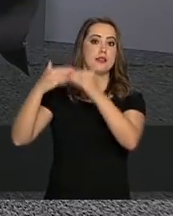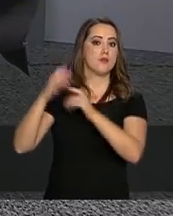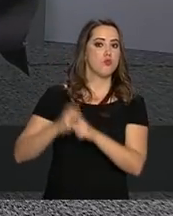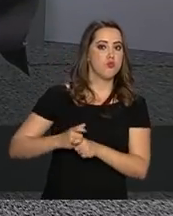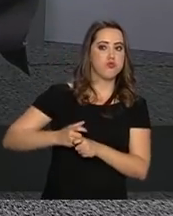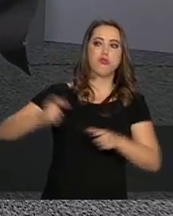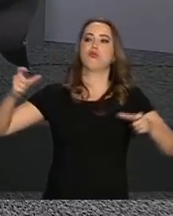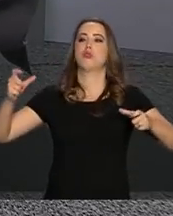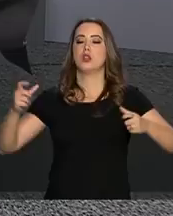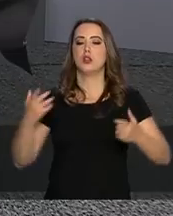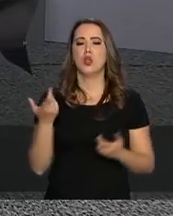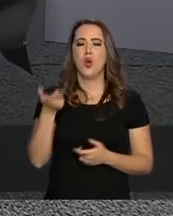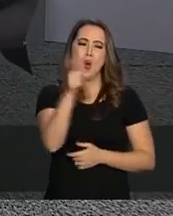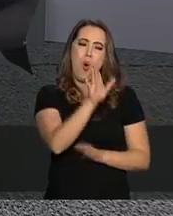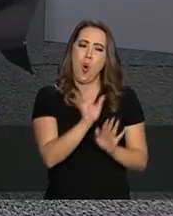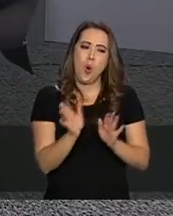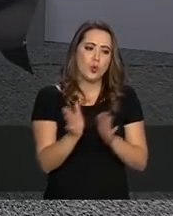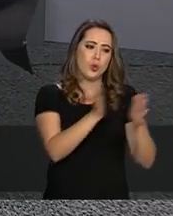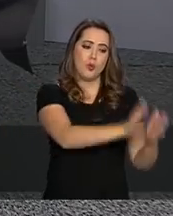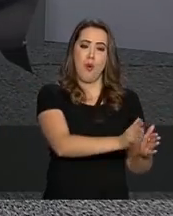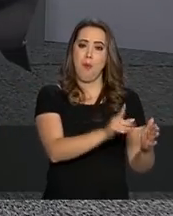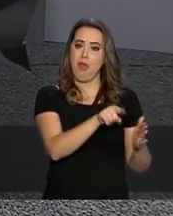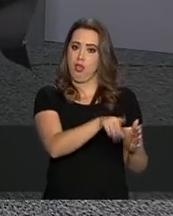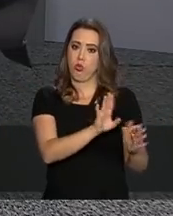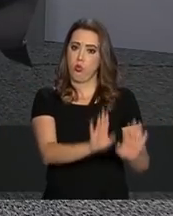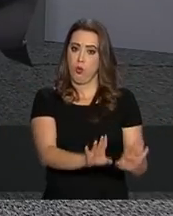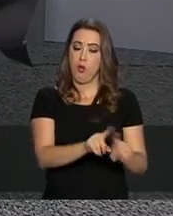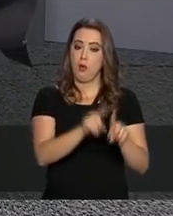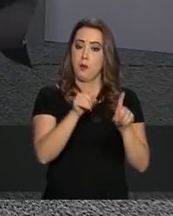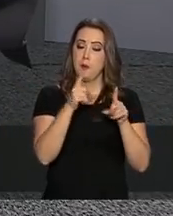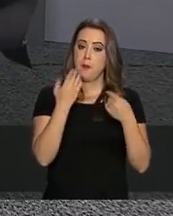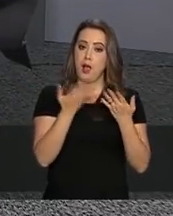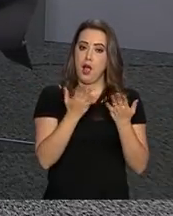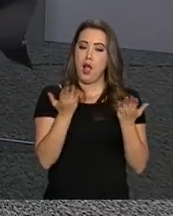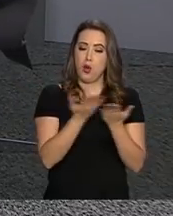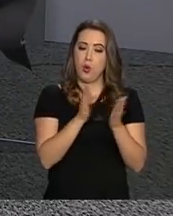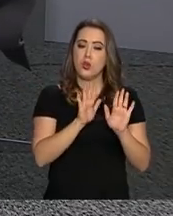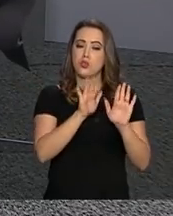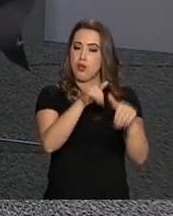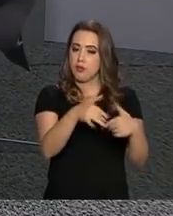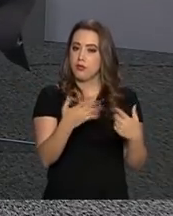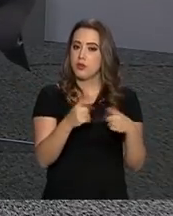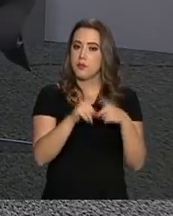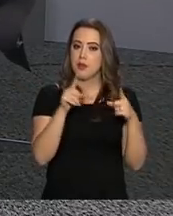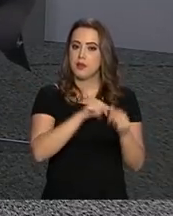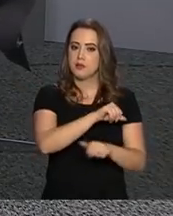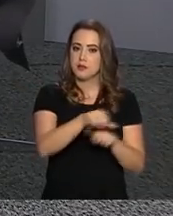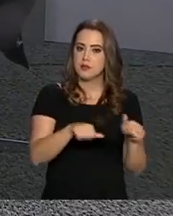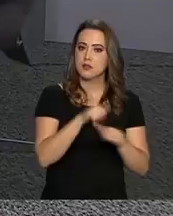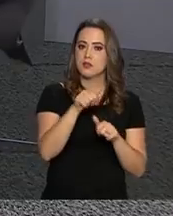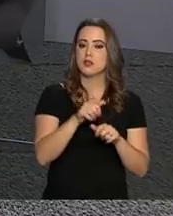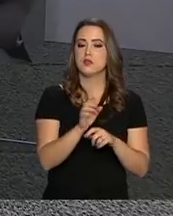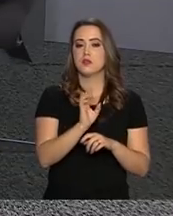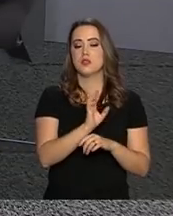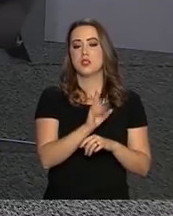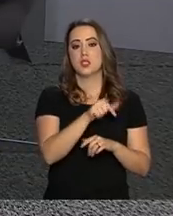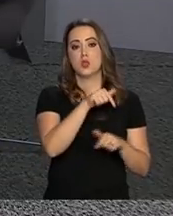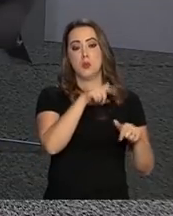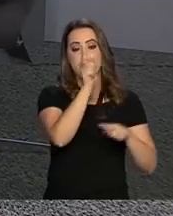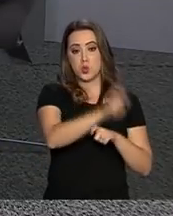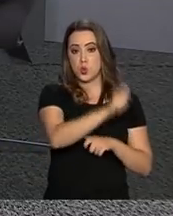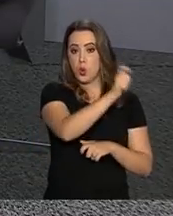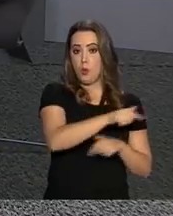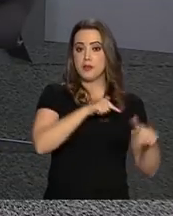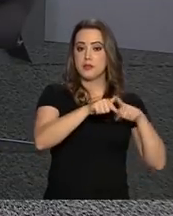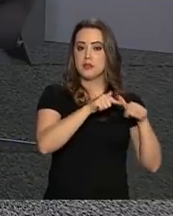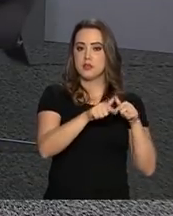econômico. Ela está transferindo, agora já está acabando, mas transferindo mão de obra de uma área